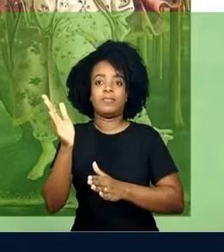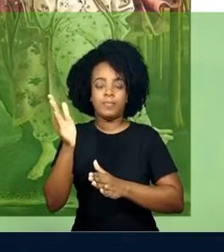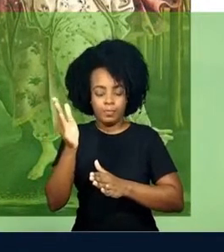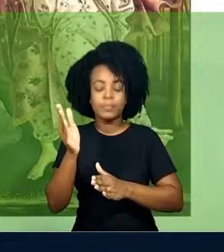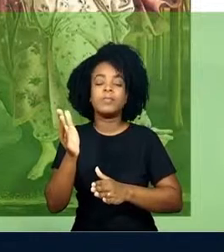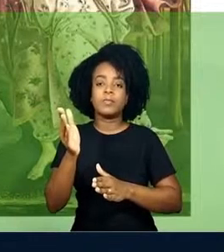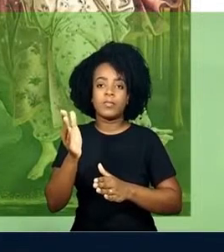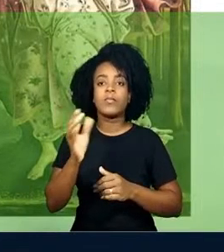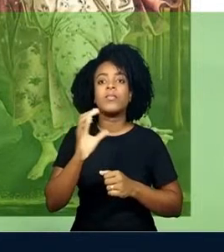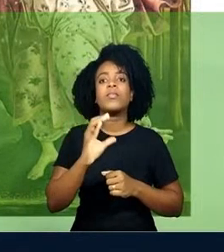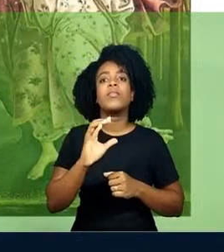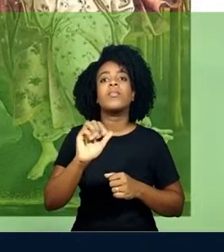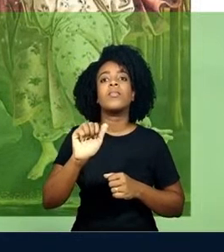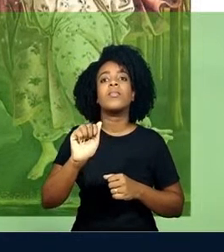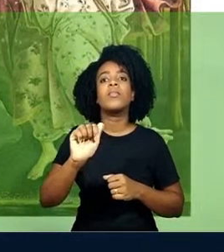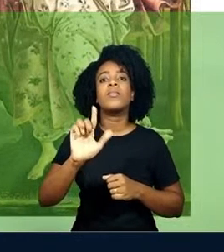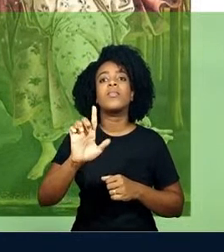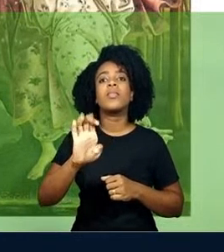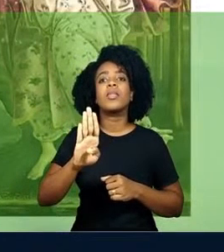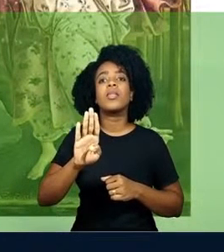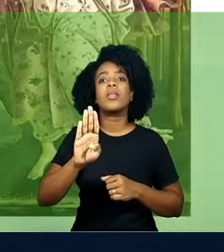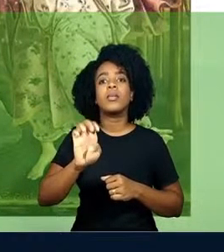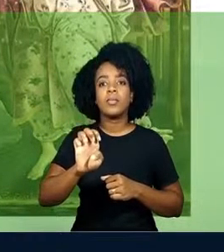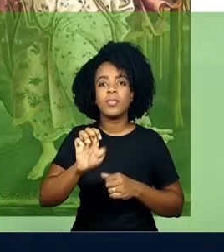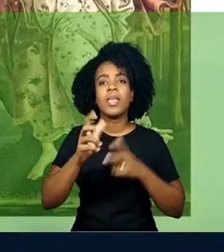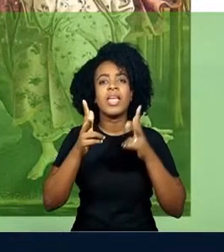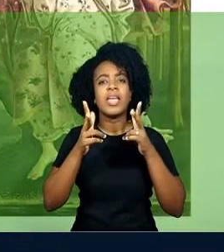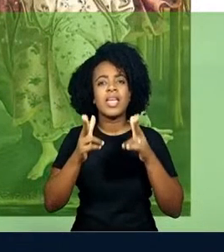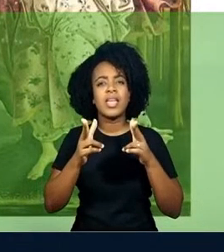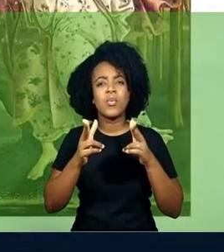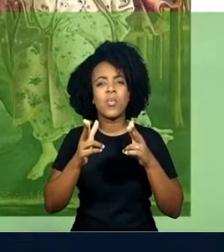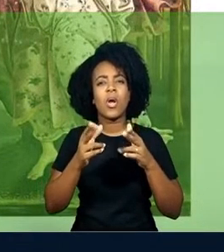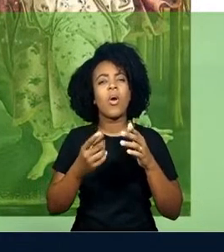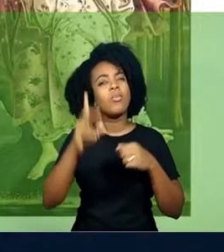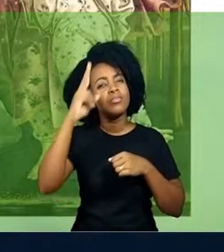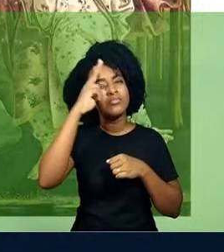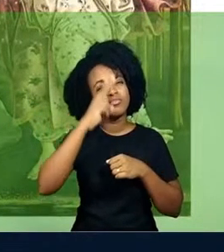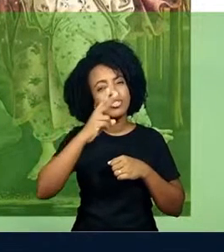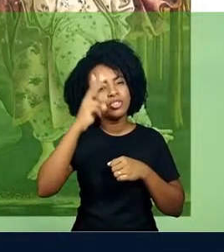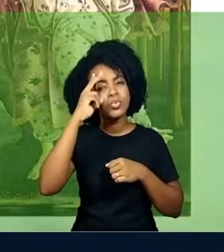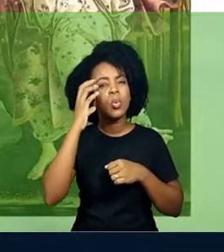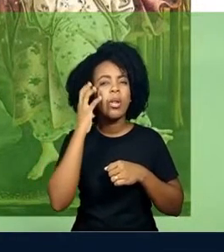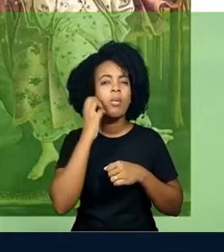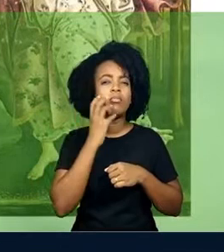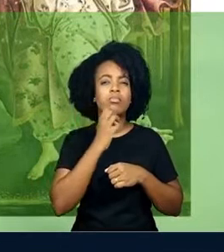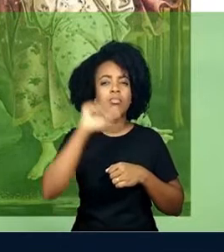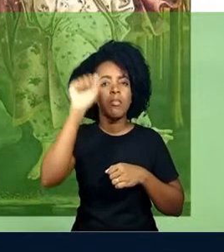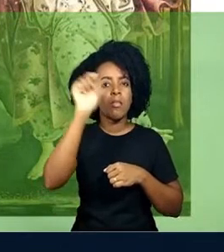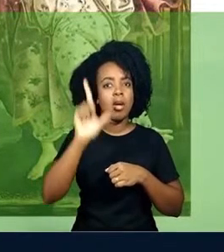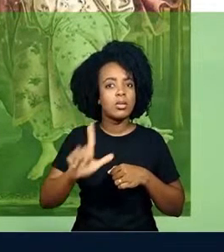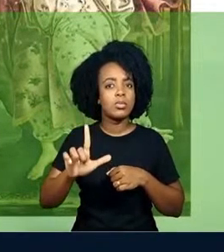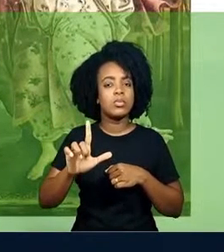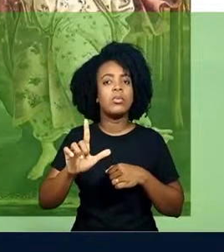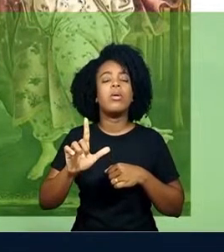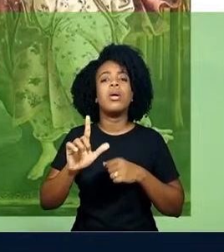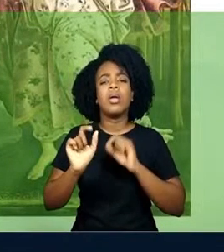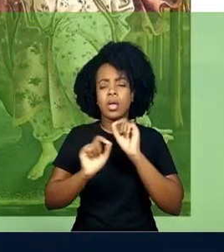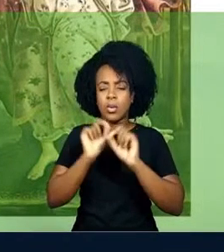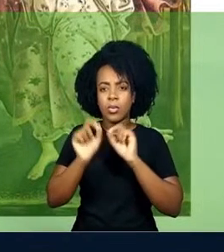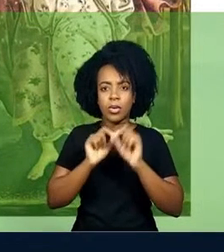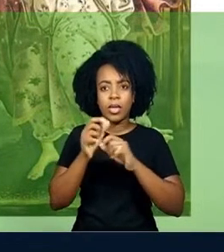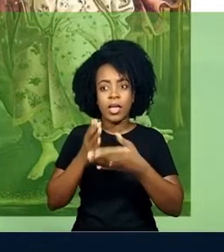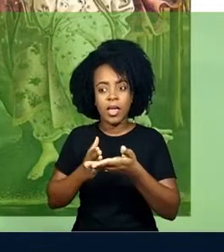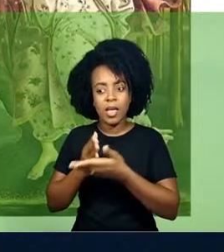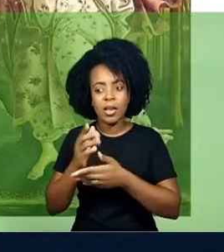Caleb, como no conto do Barbazul, ao entrar no quarto de Nathan, encontra